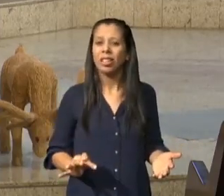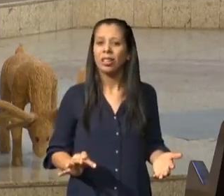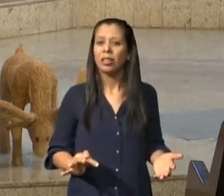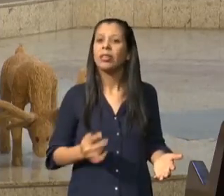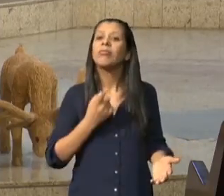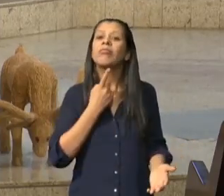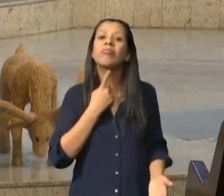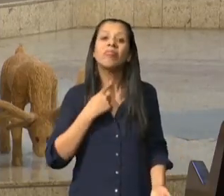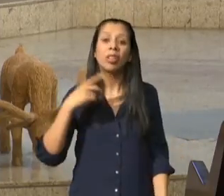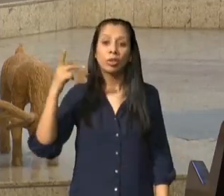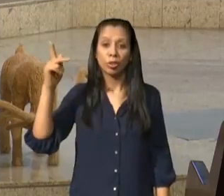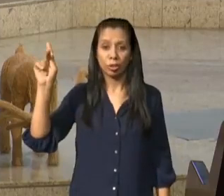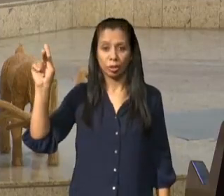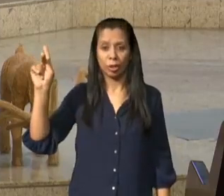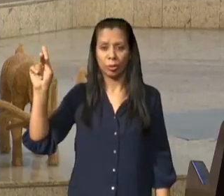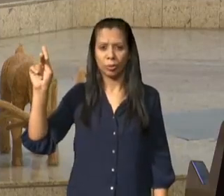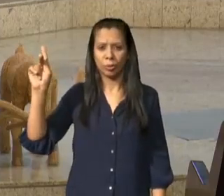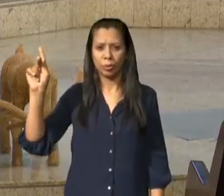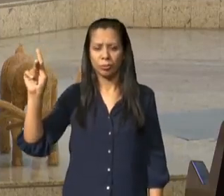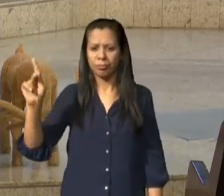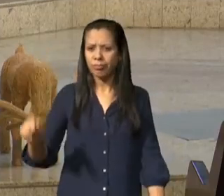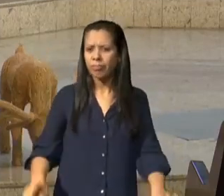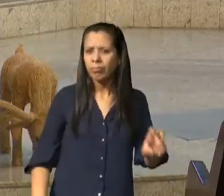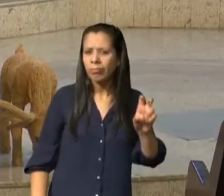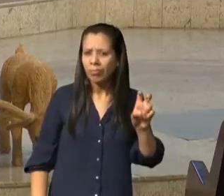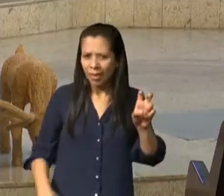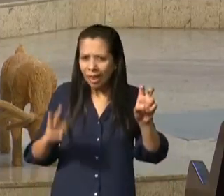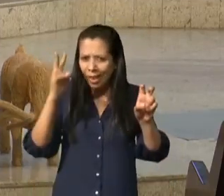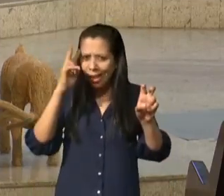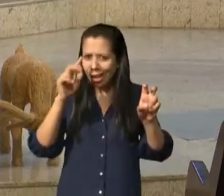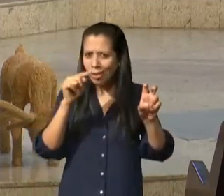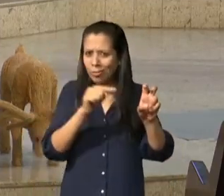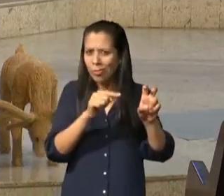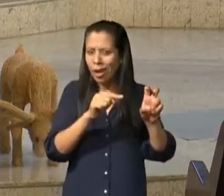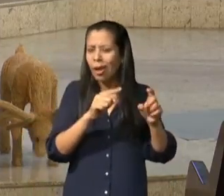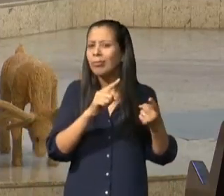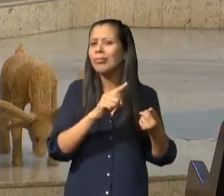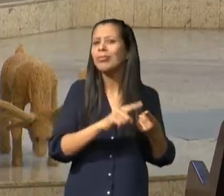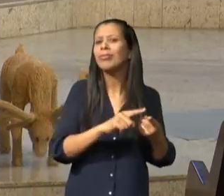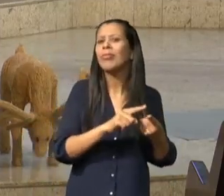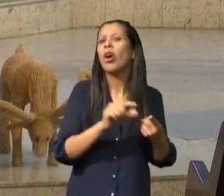vamos relembrá-los consegue relembrar comigo qual foi o primeiro